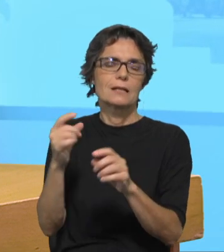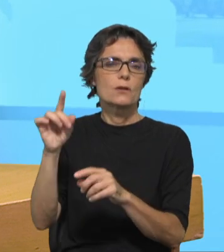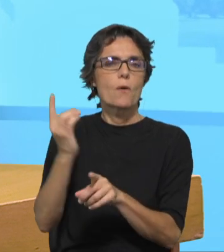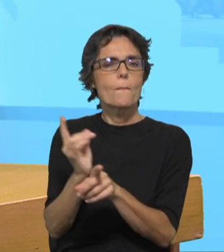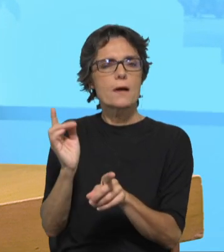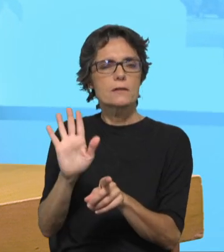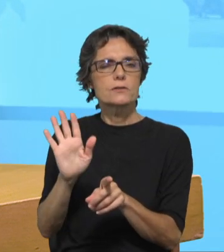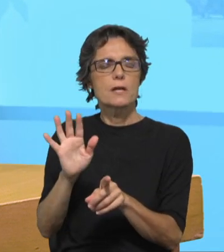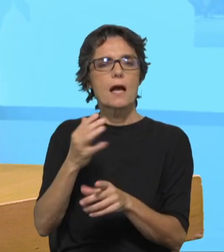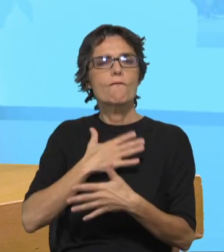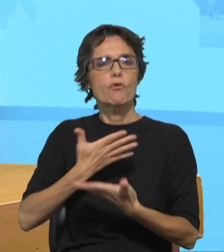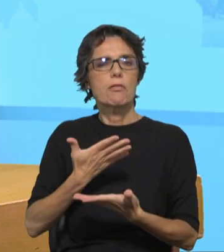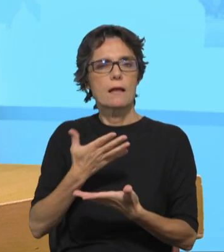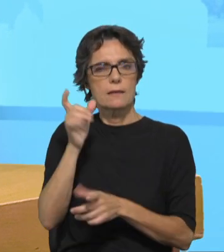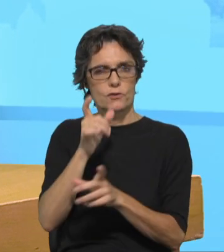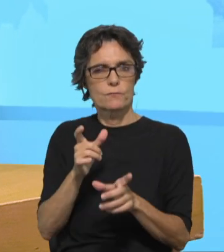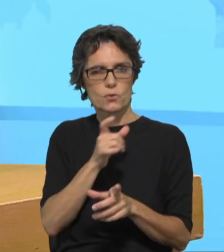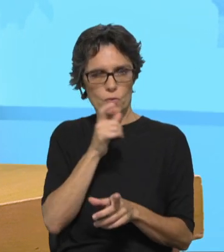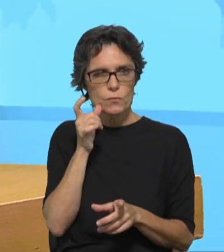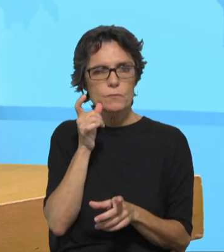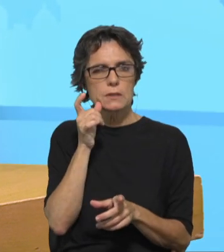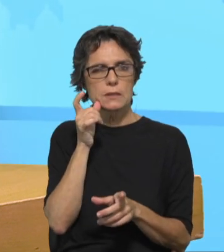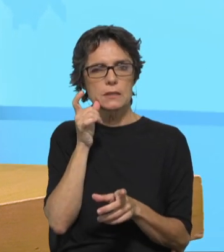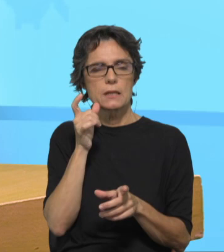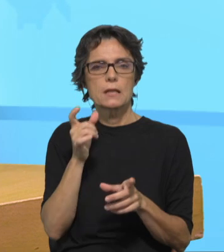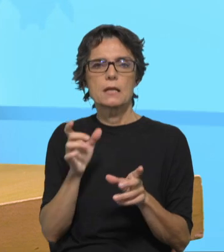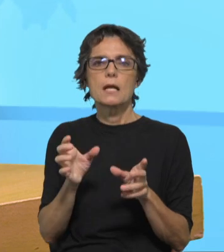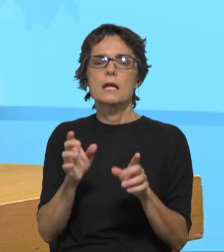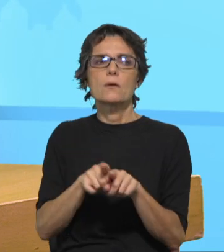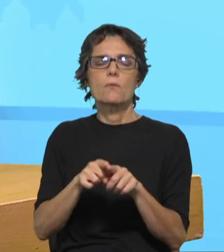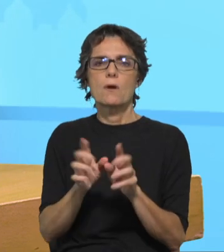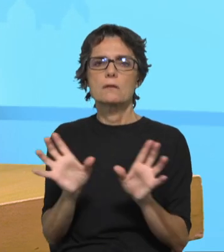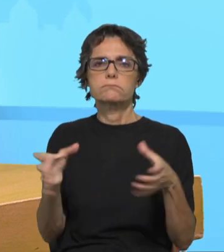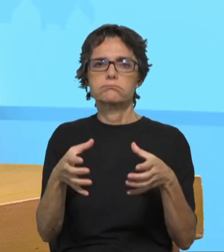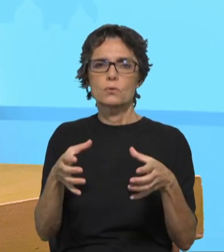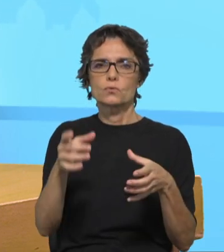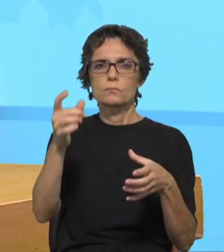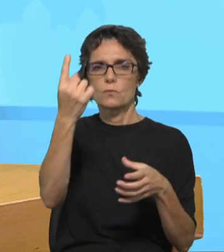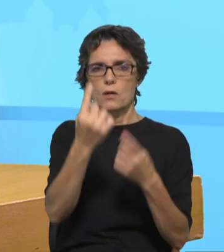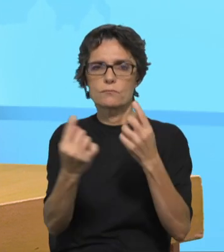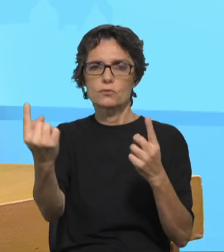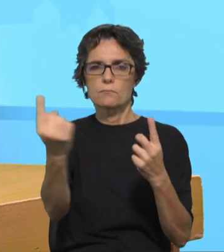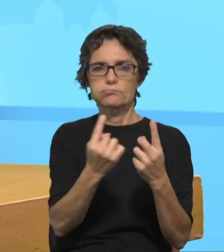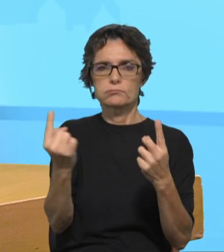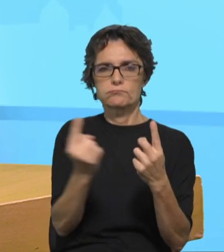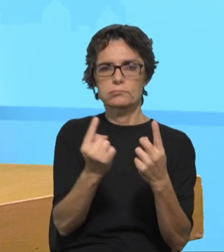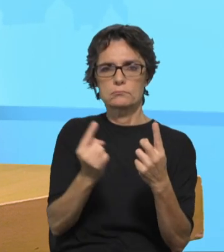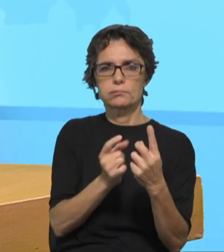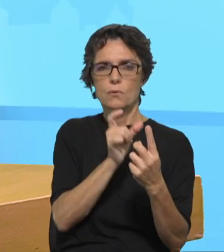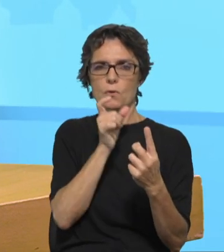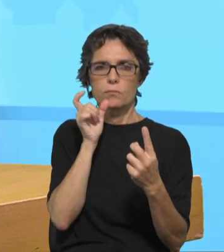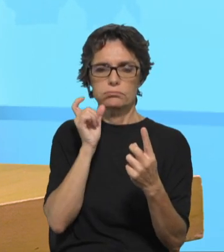comunitária. Daí, a perceber que o mistério da igreja tem de ser comunhão, missão e